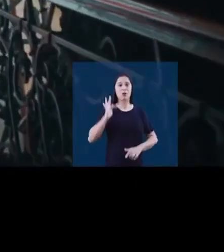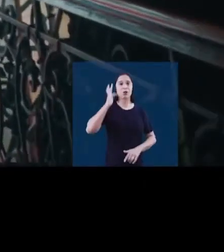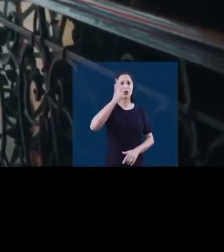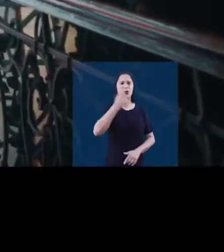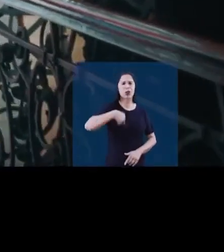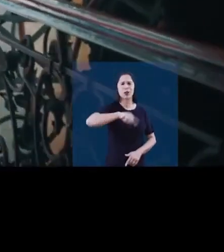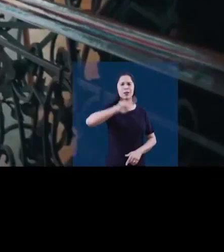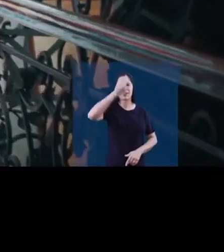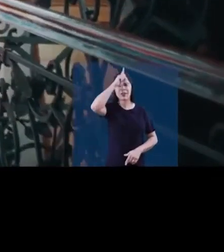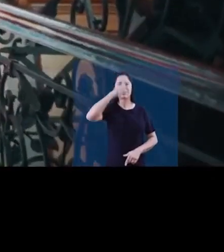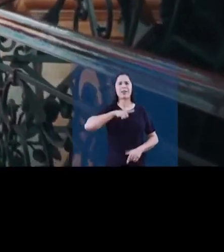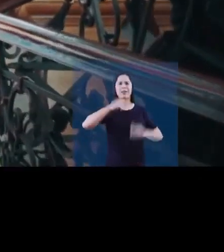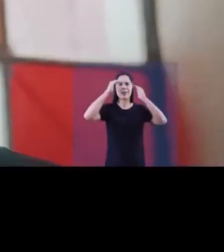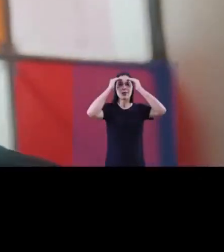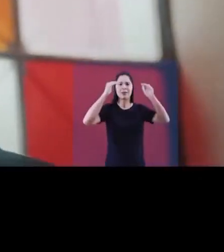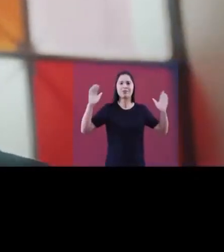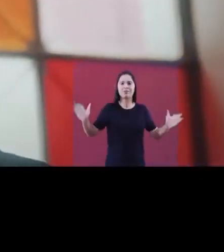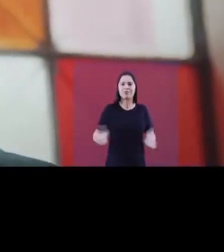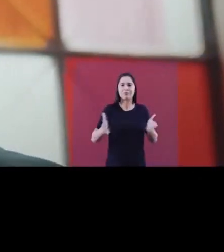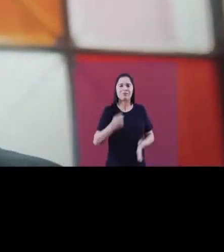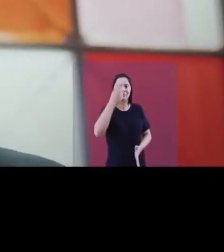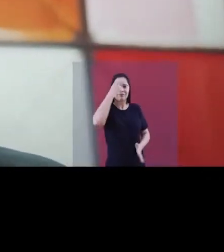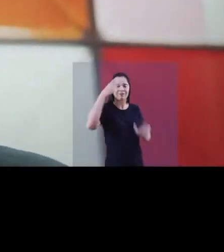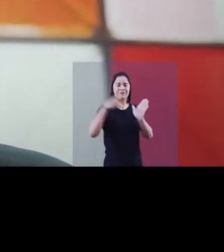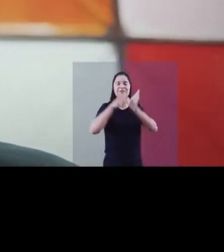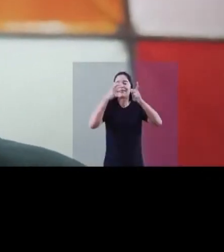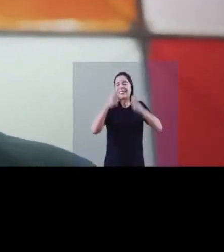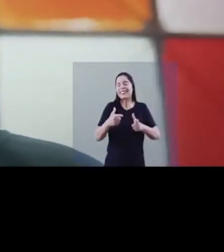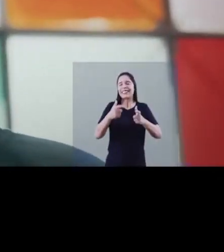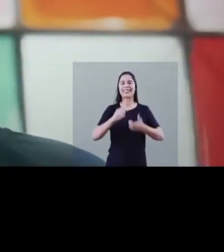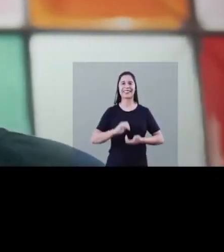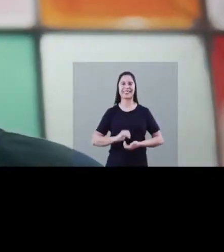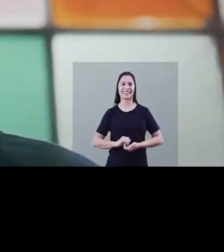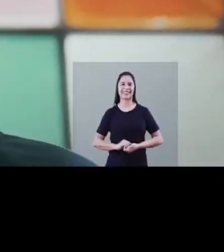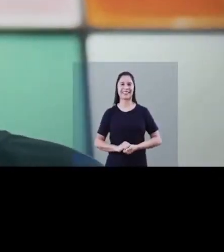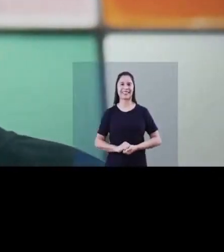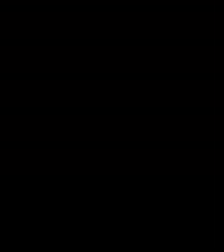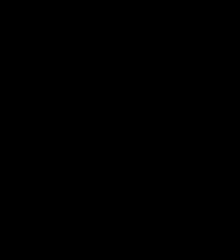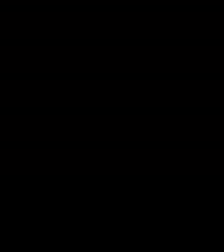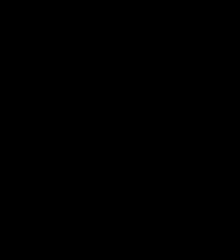Gerdau. O futuro se molda com respeito e incentiva a cultura local.